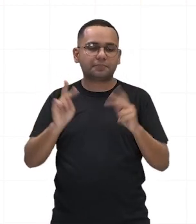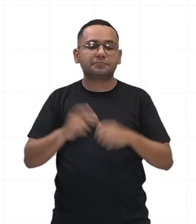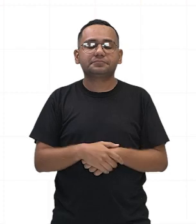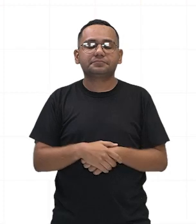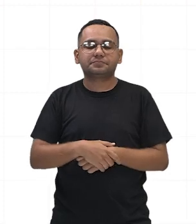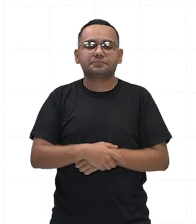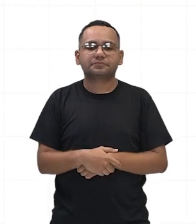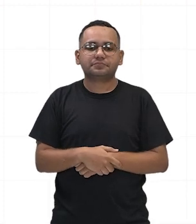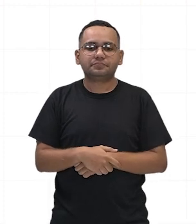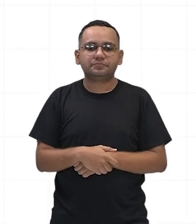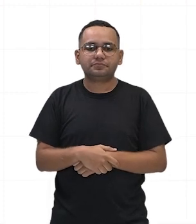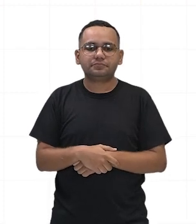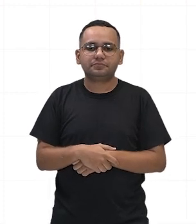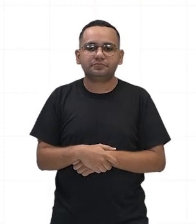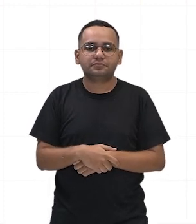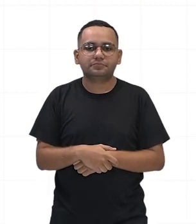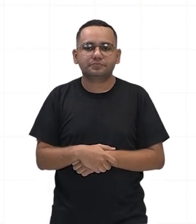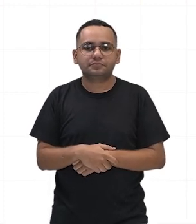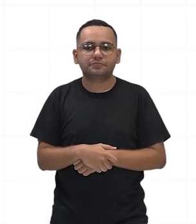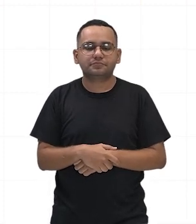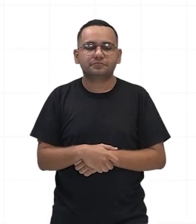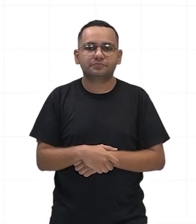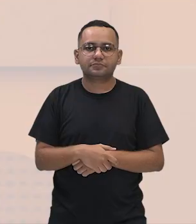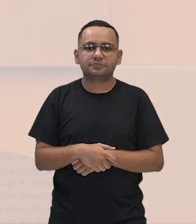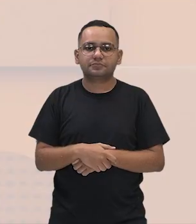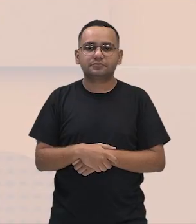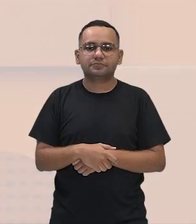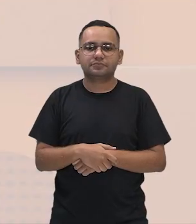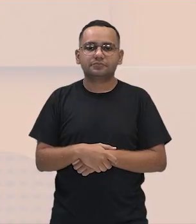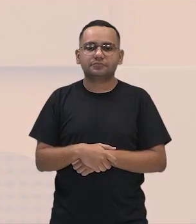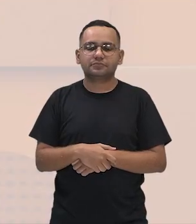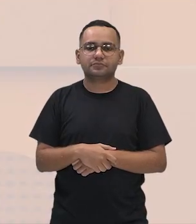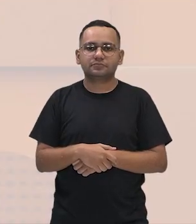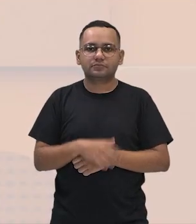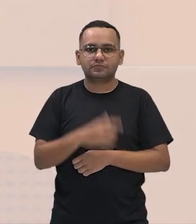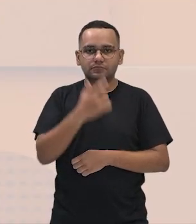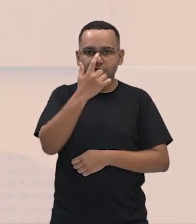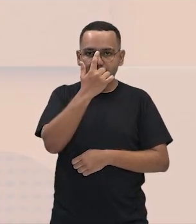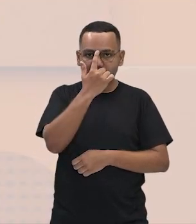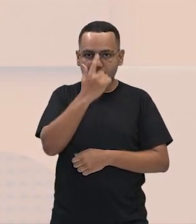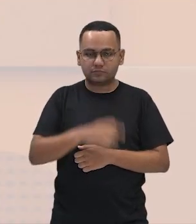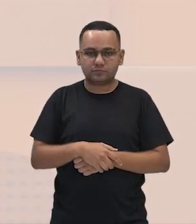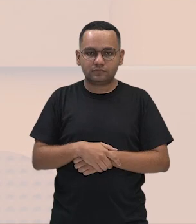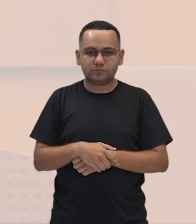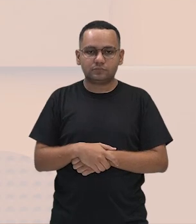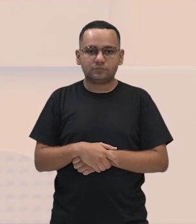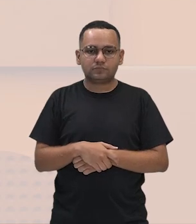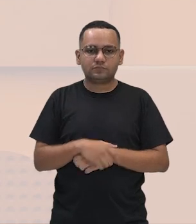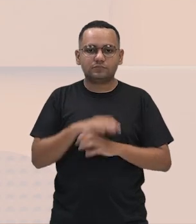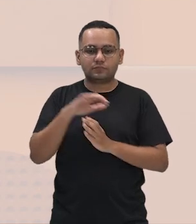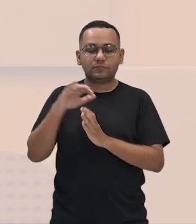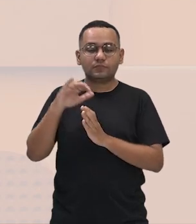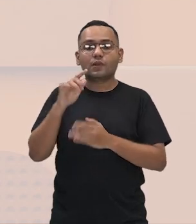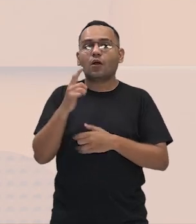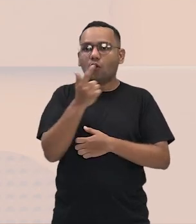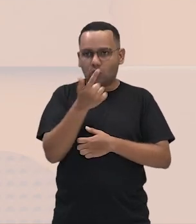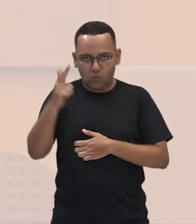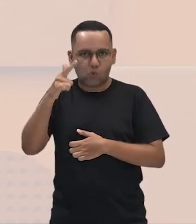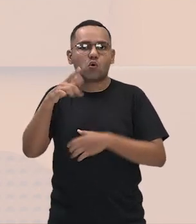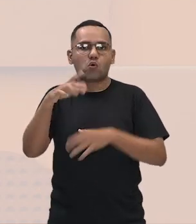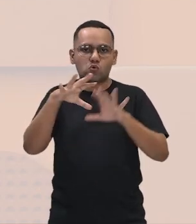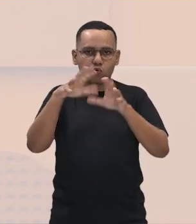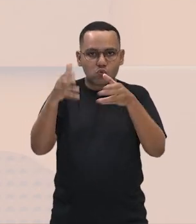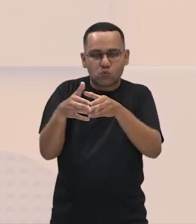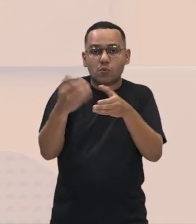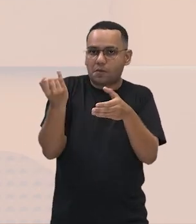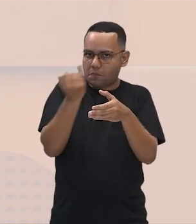E aí, nós temos mais uma instituição importante também nessa estrutura do